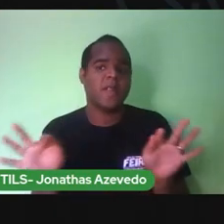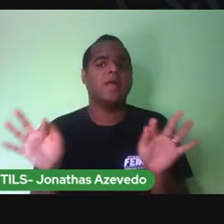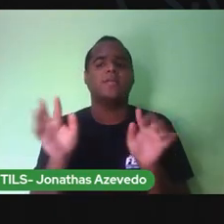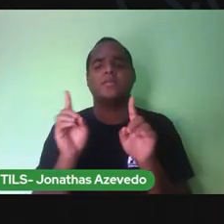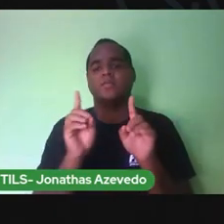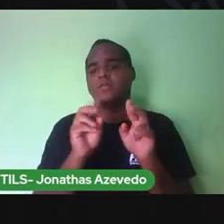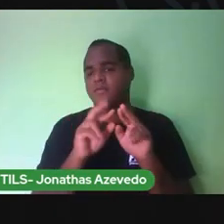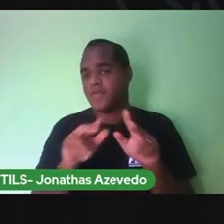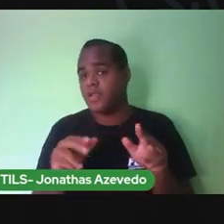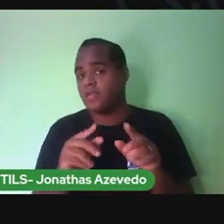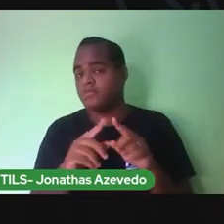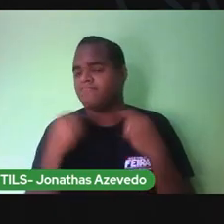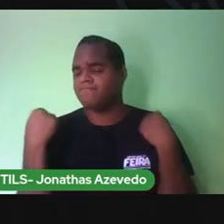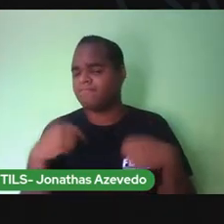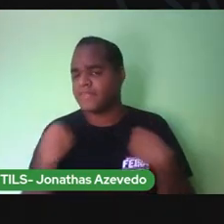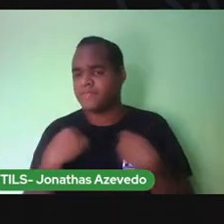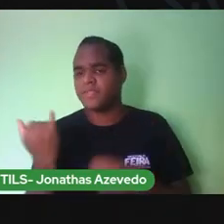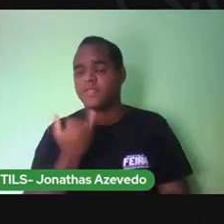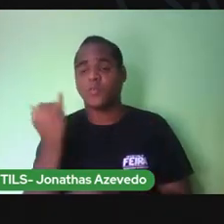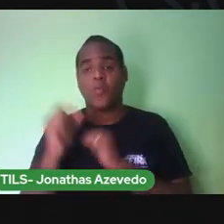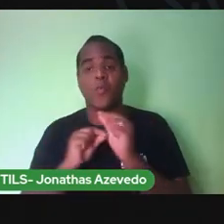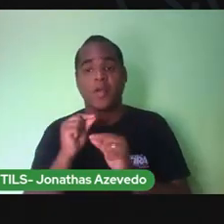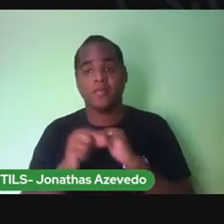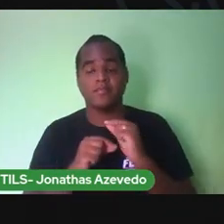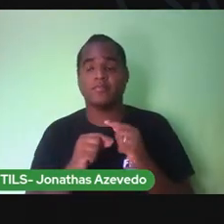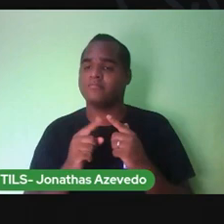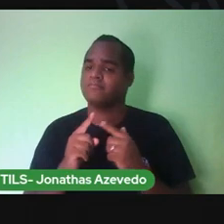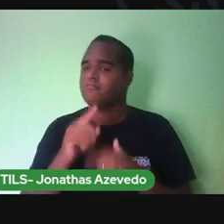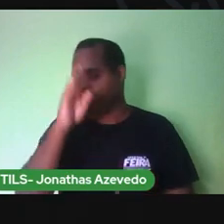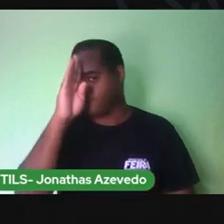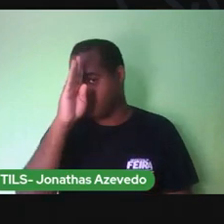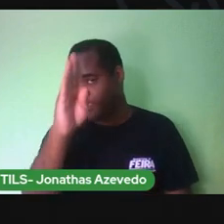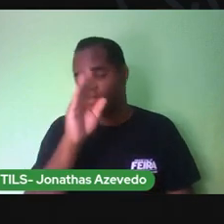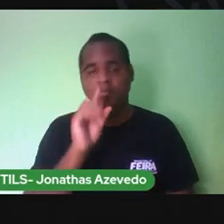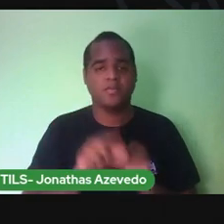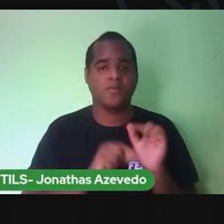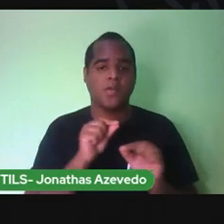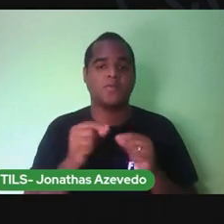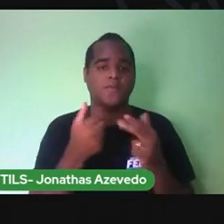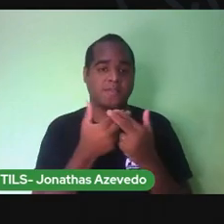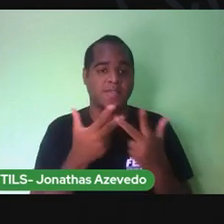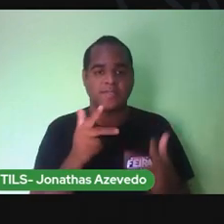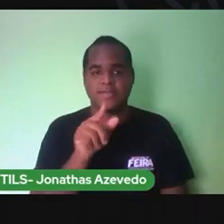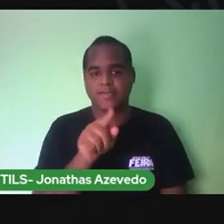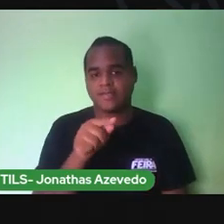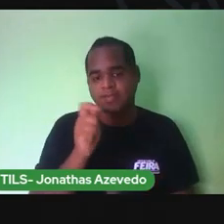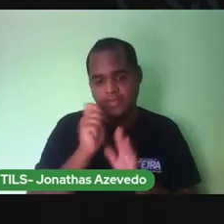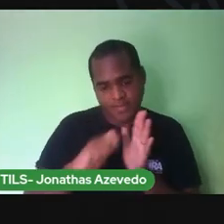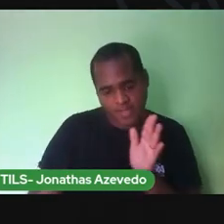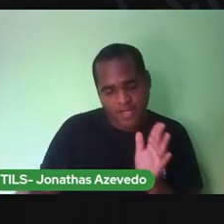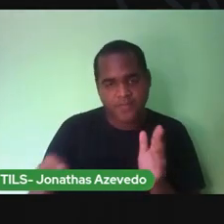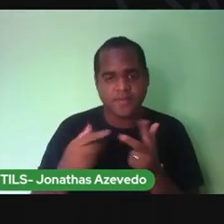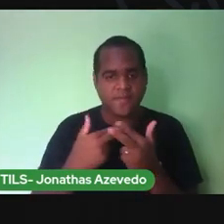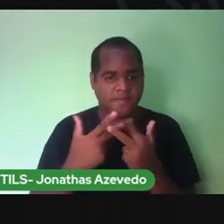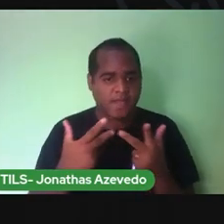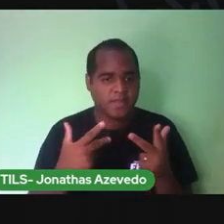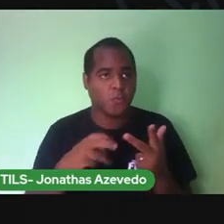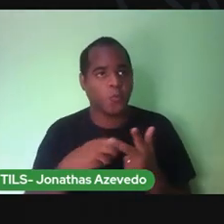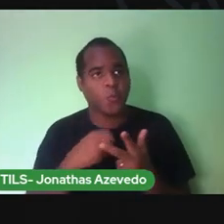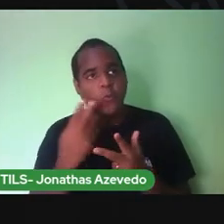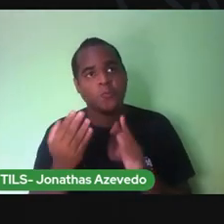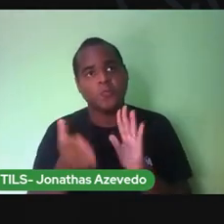em branco que a gente precisa E principalmente Quando você escreve no caderno Ou no livro